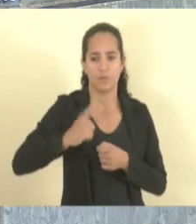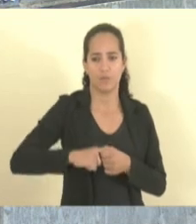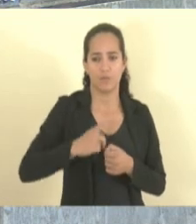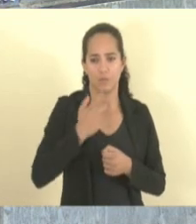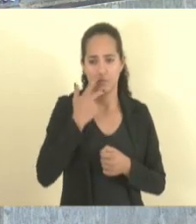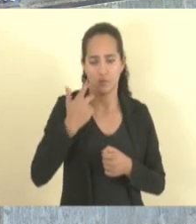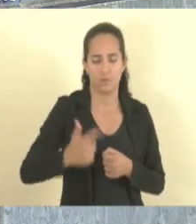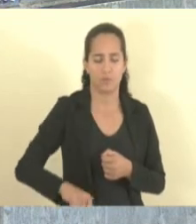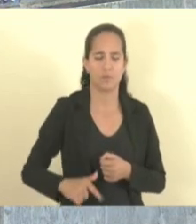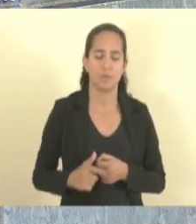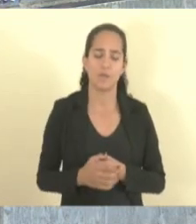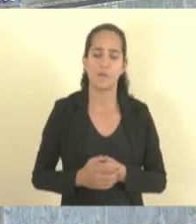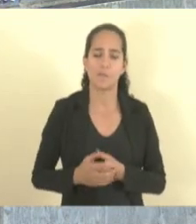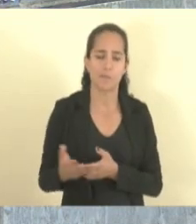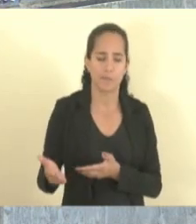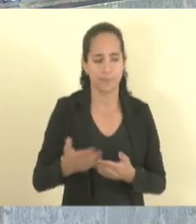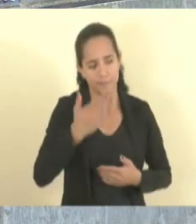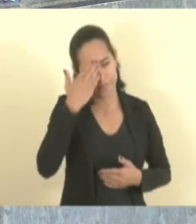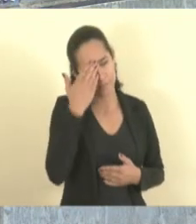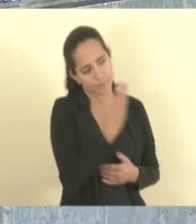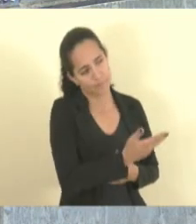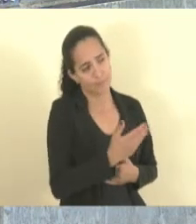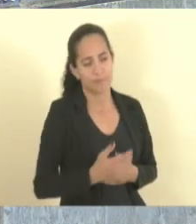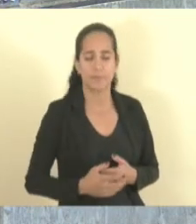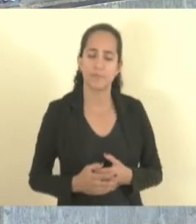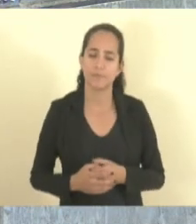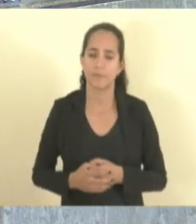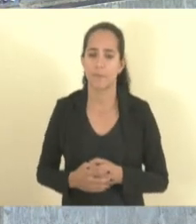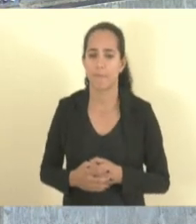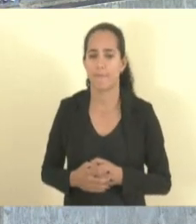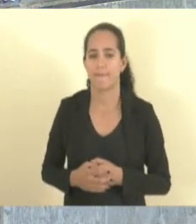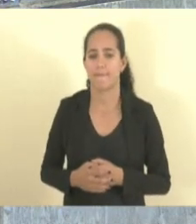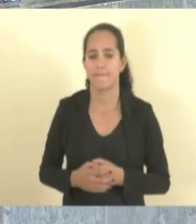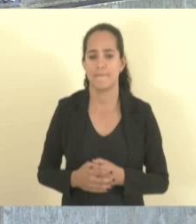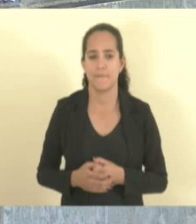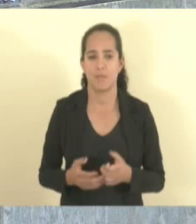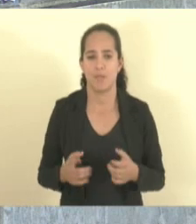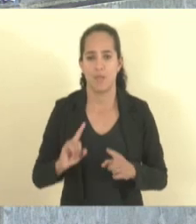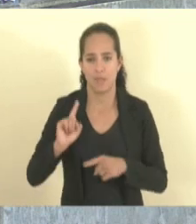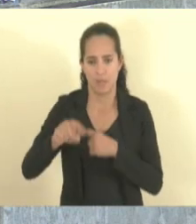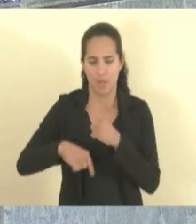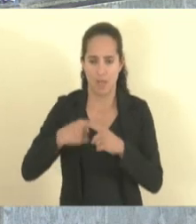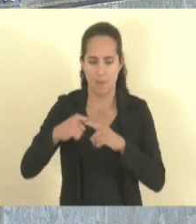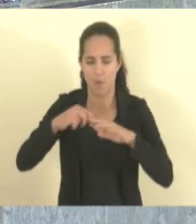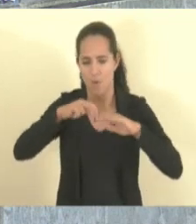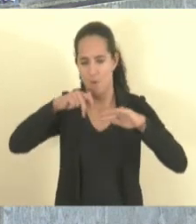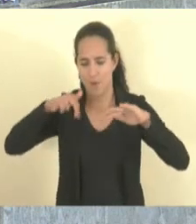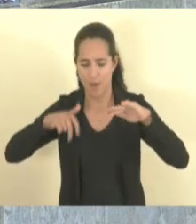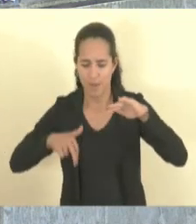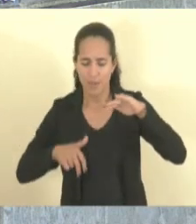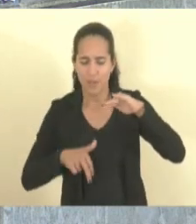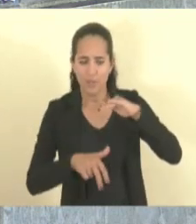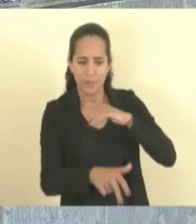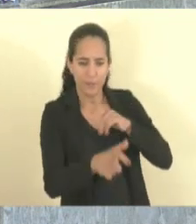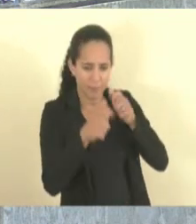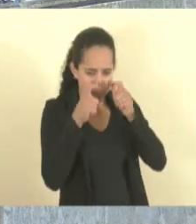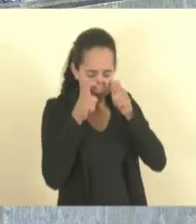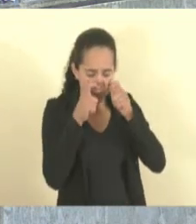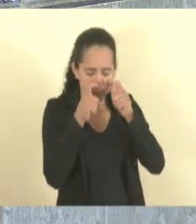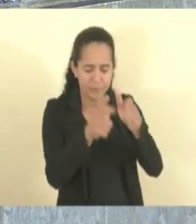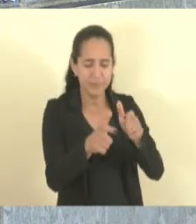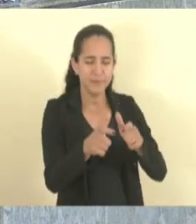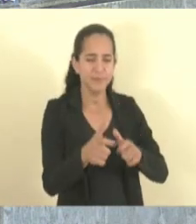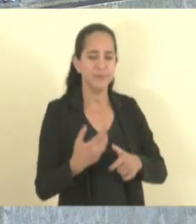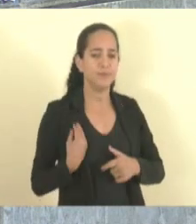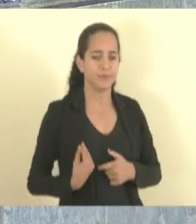para você, lá. presidente. Obrigado, Chambinho, pela sua presença. Daqui a pouco eu estou descendo para a sessão, vou estar de forma presencial também,